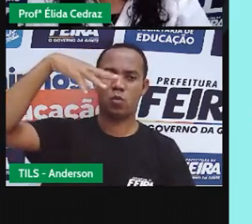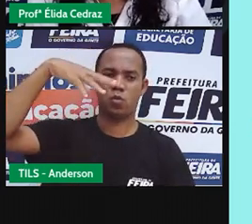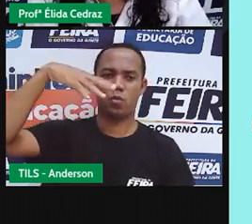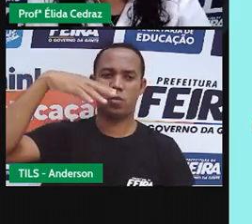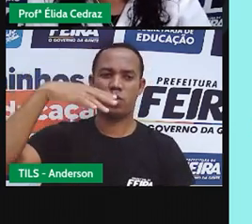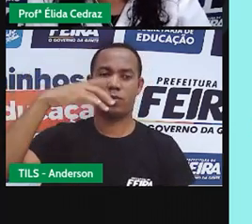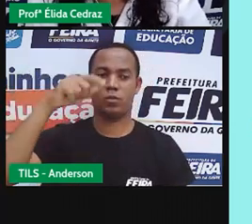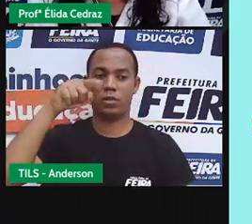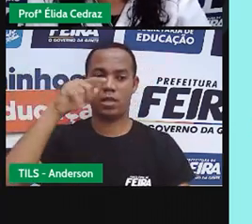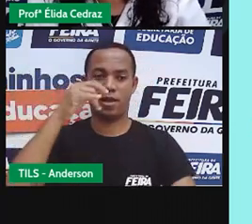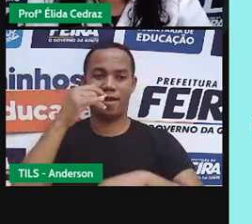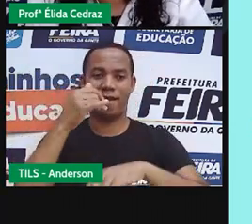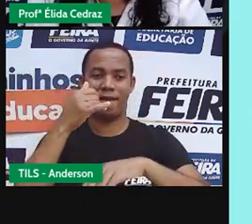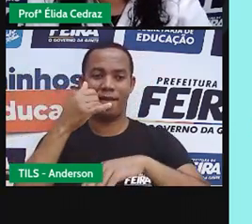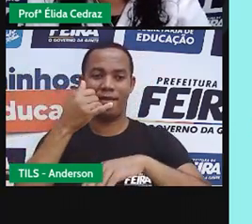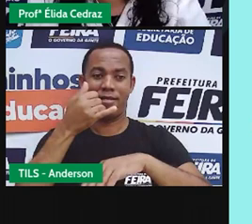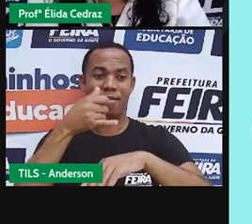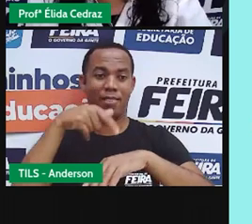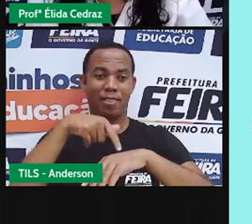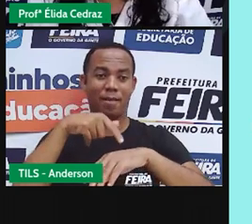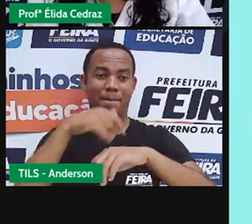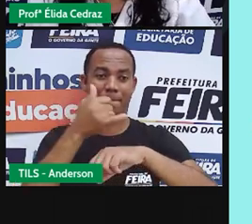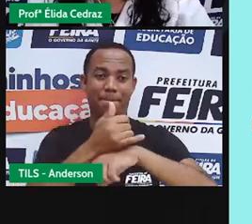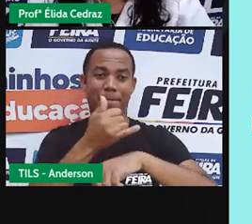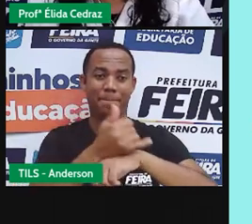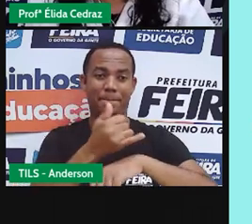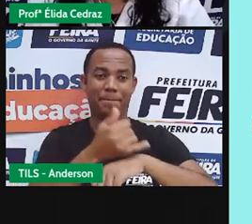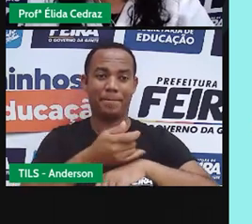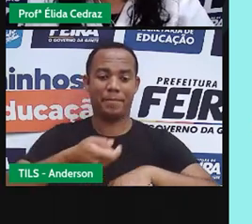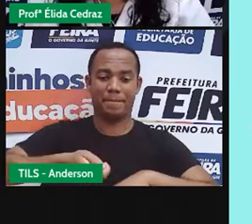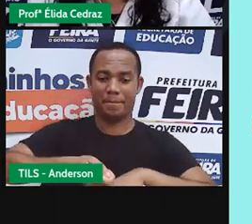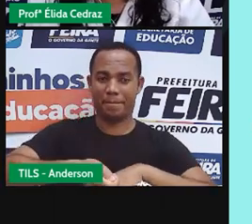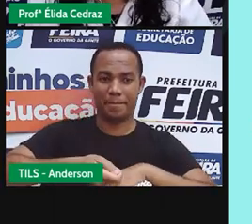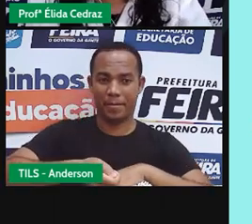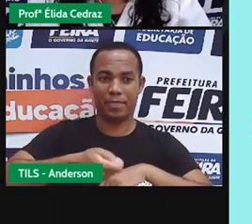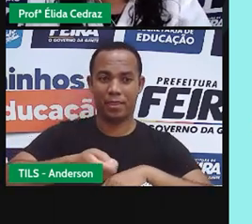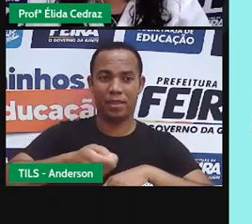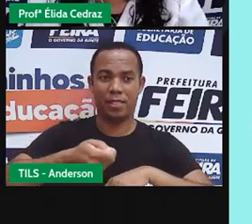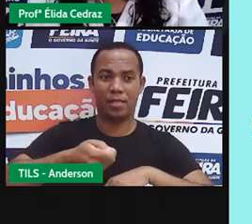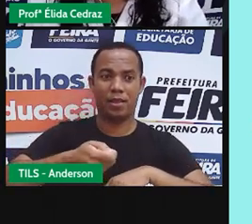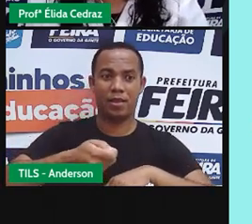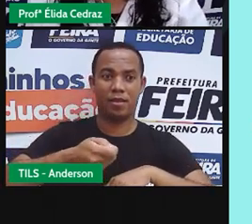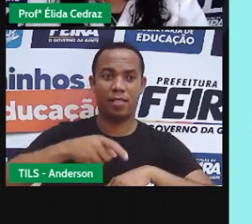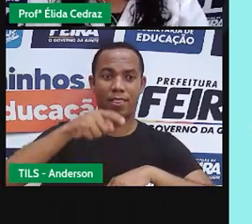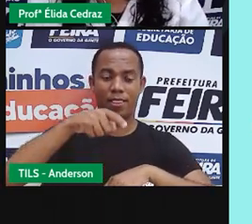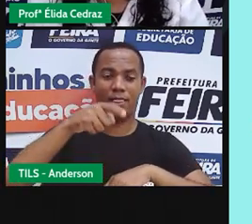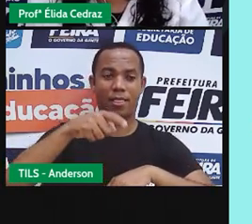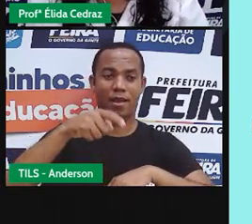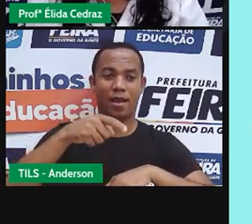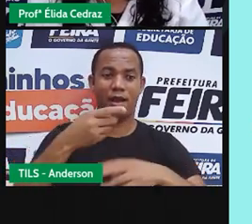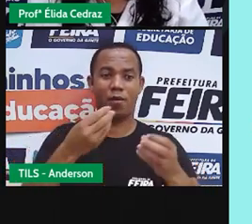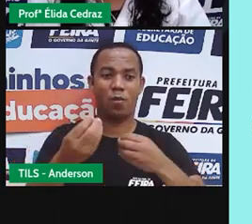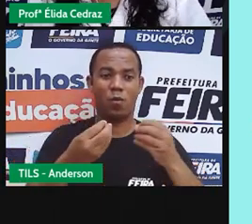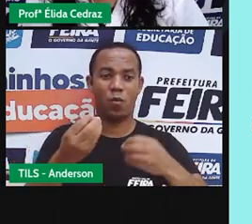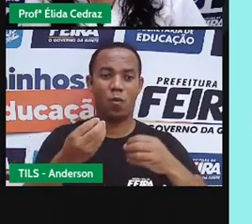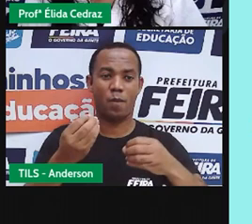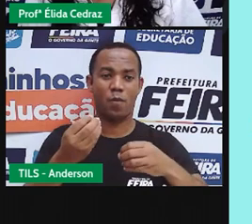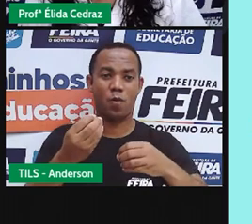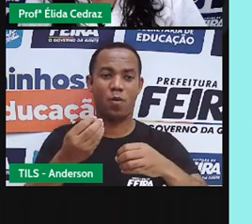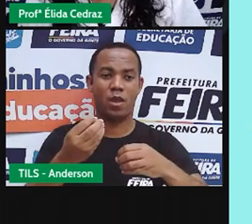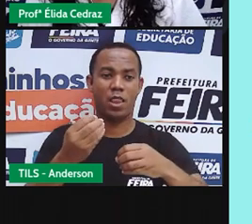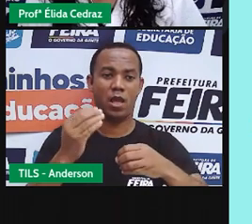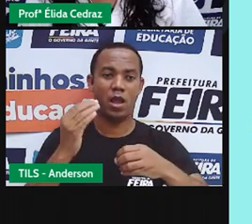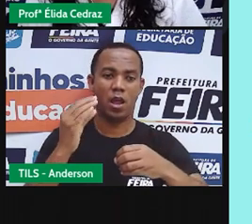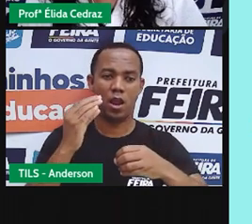A panela de alumínio lá da cozinha. Se ficar um tempo no sol, essa panela vai esquentar ou vai